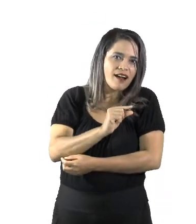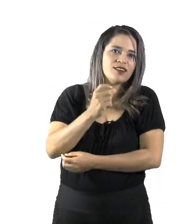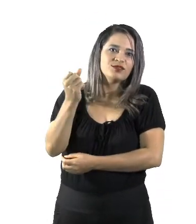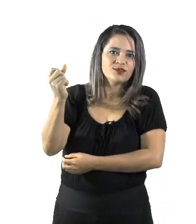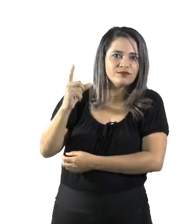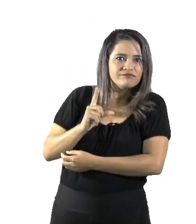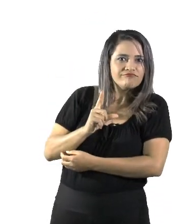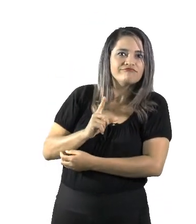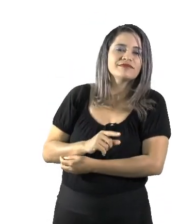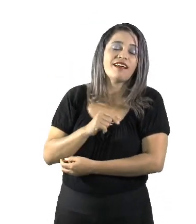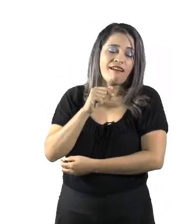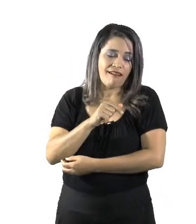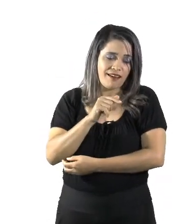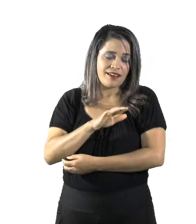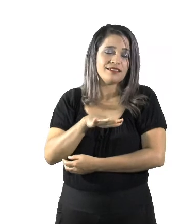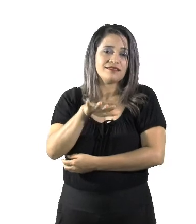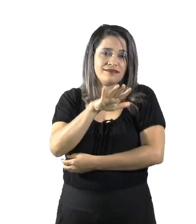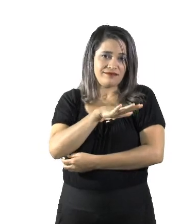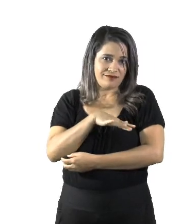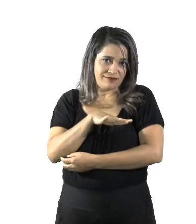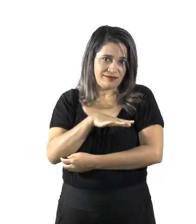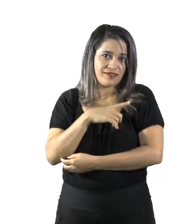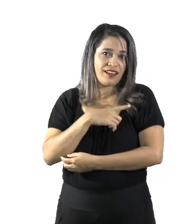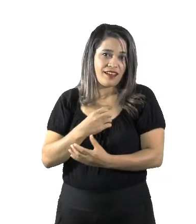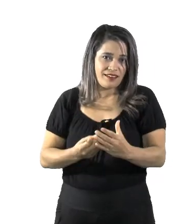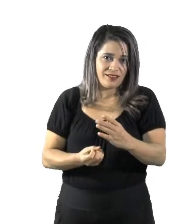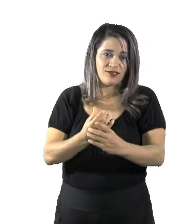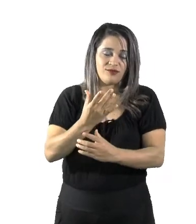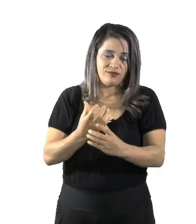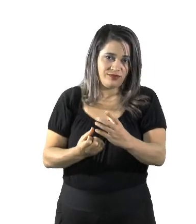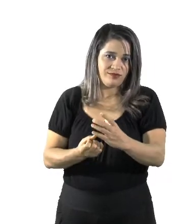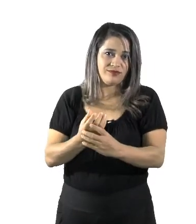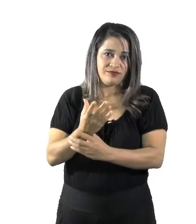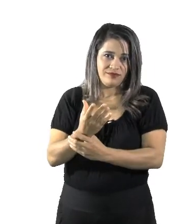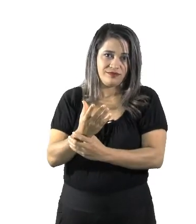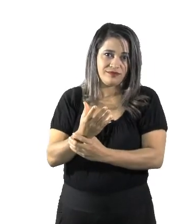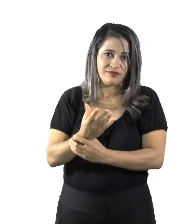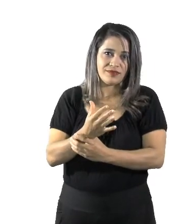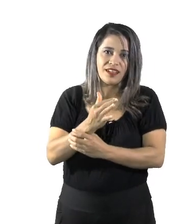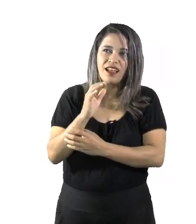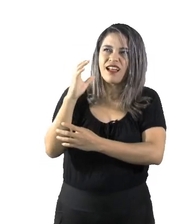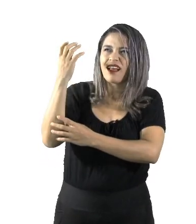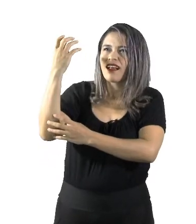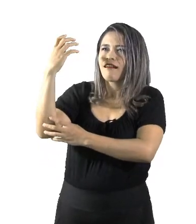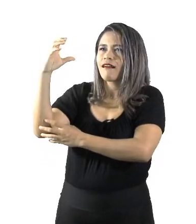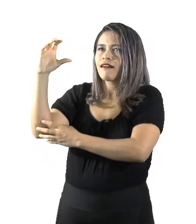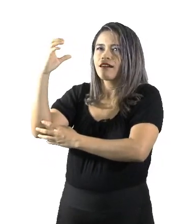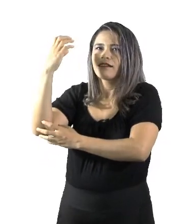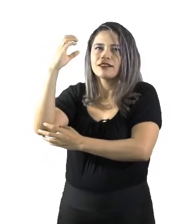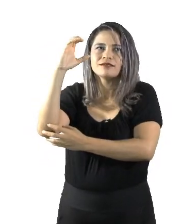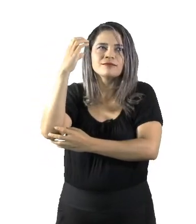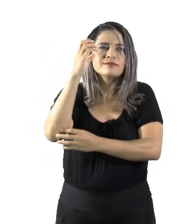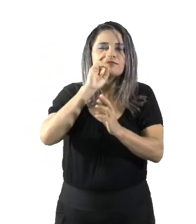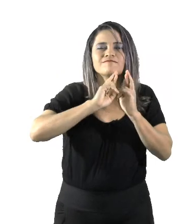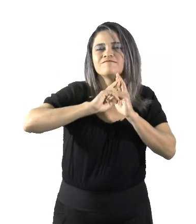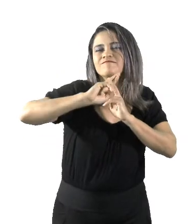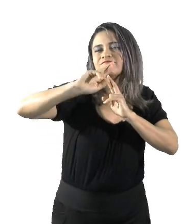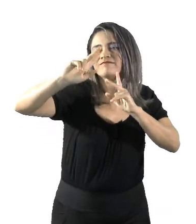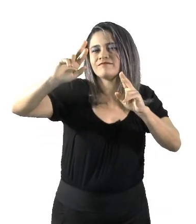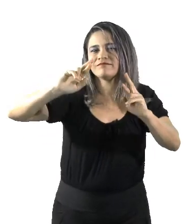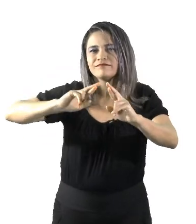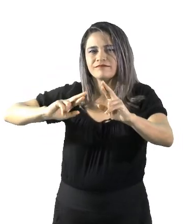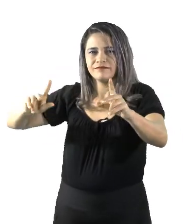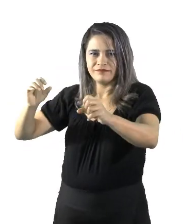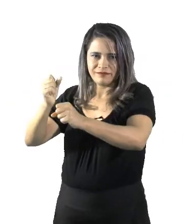incidências de luz, elas vão criando climas diferenciados durante o ano. Então, a cada